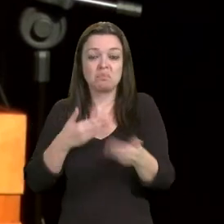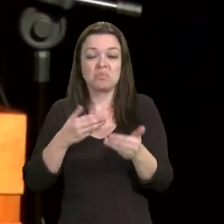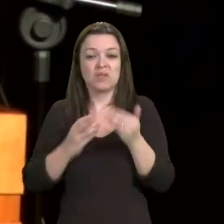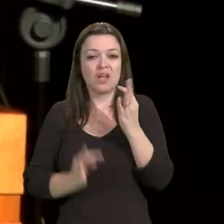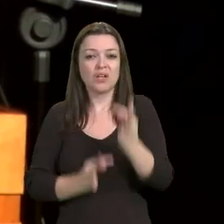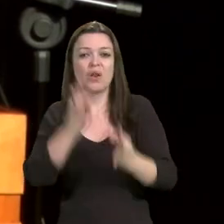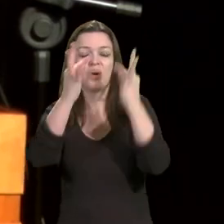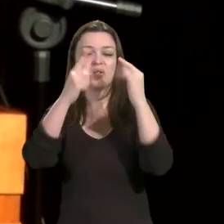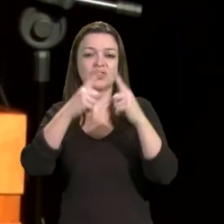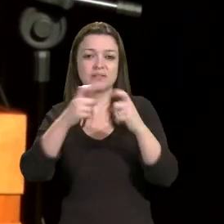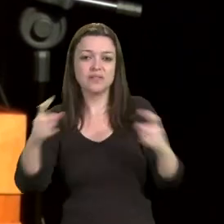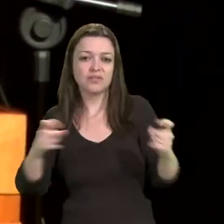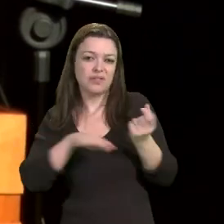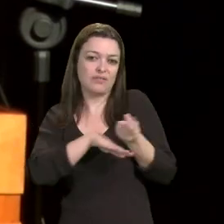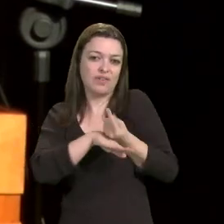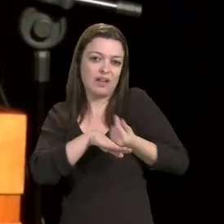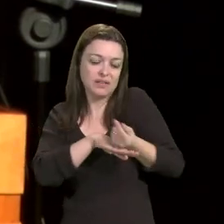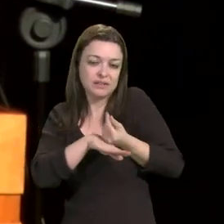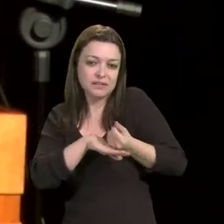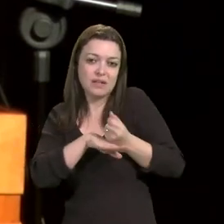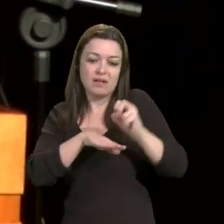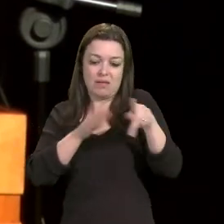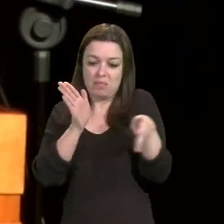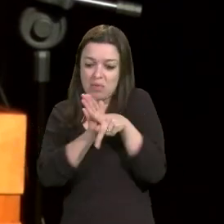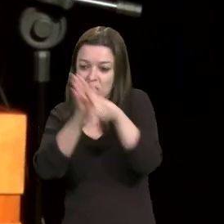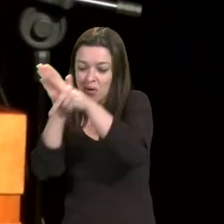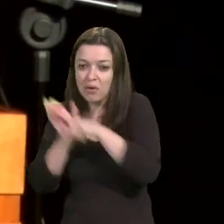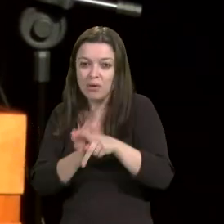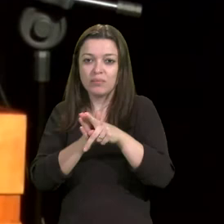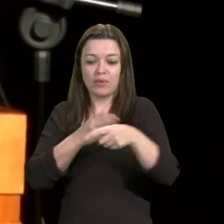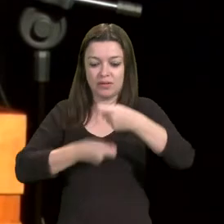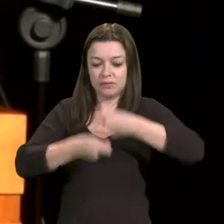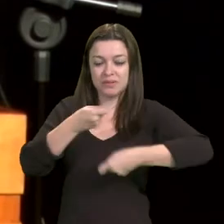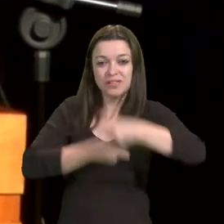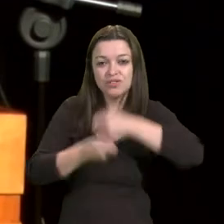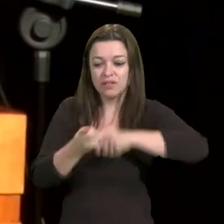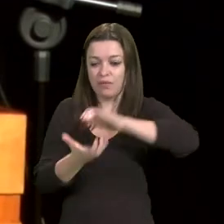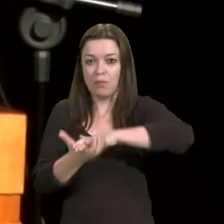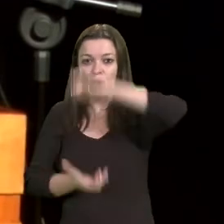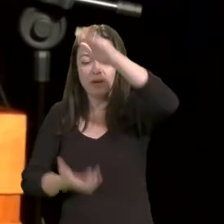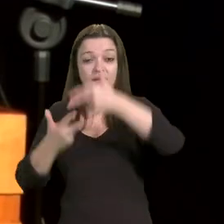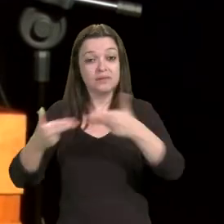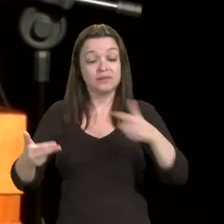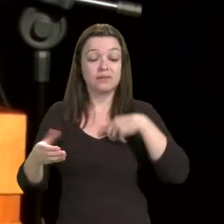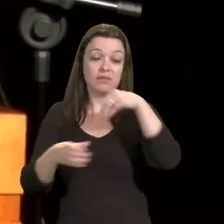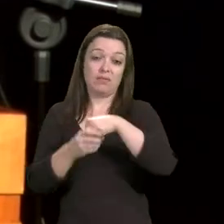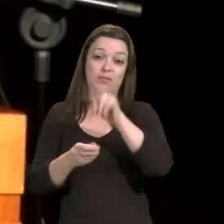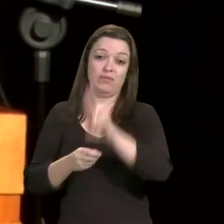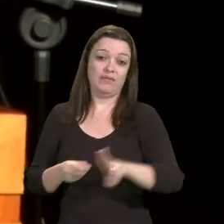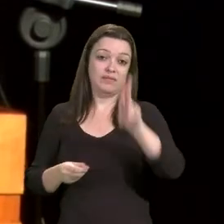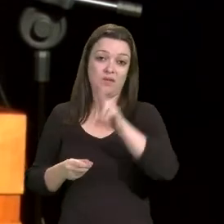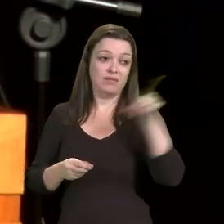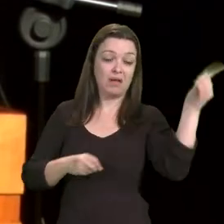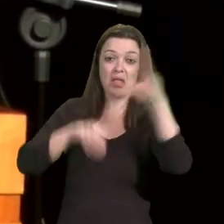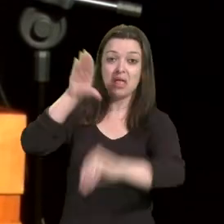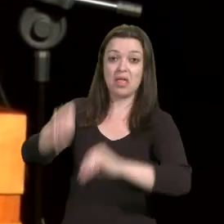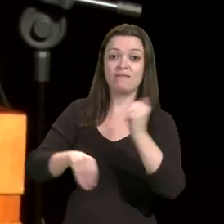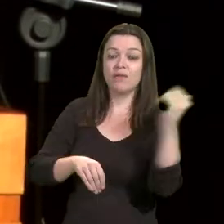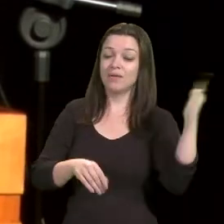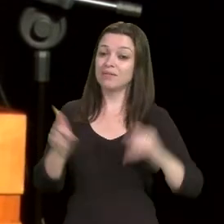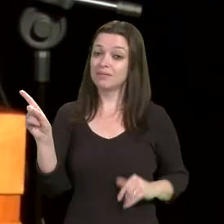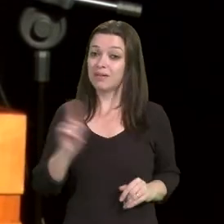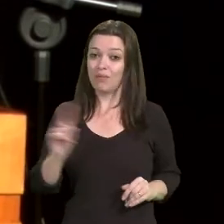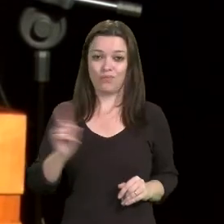financeira e patrimonial e administrativa e burocrática das universidades. Dois